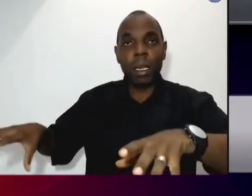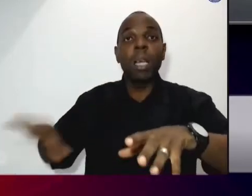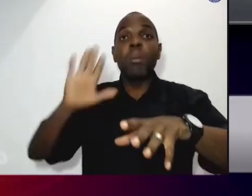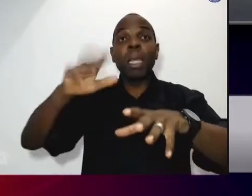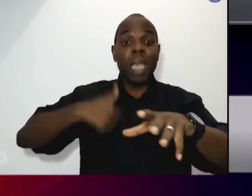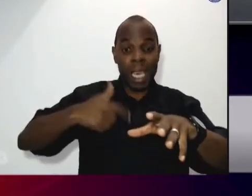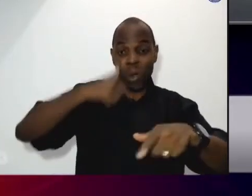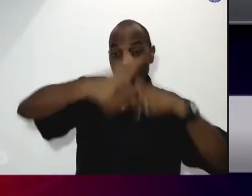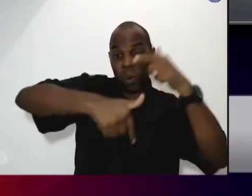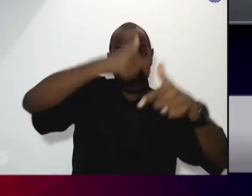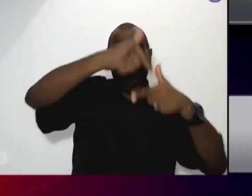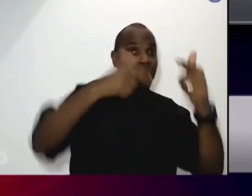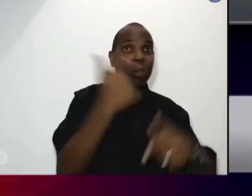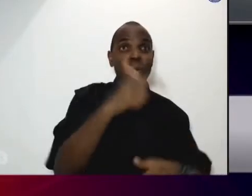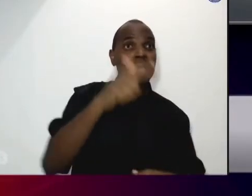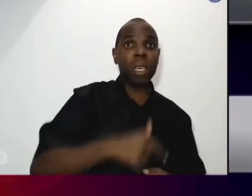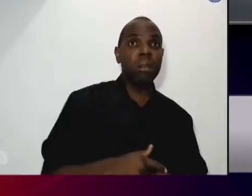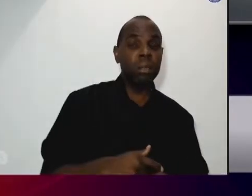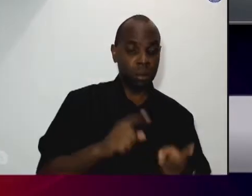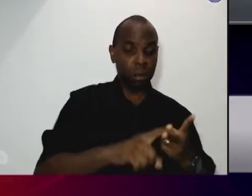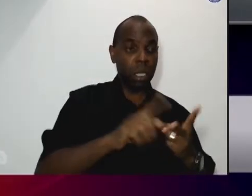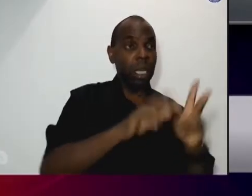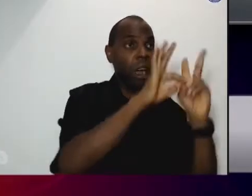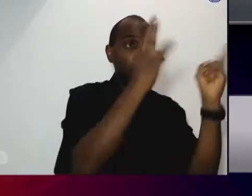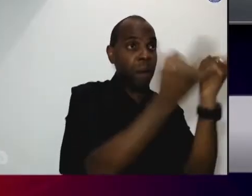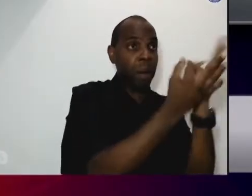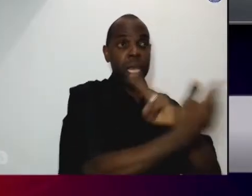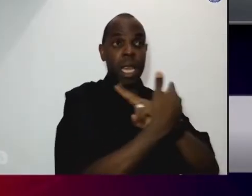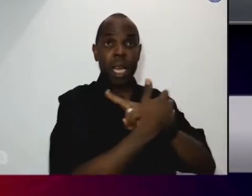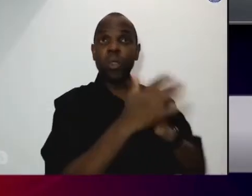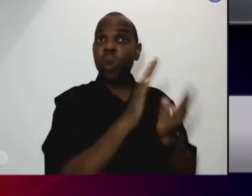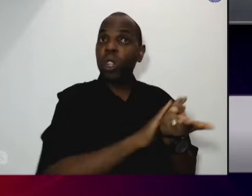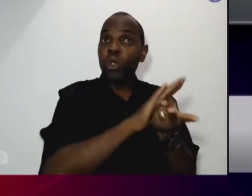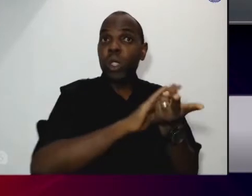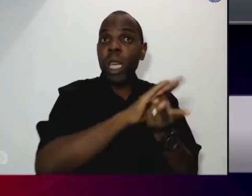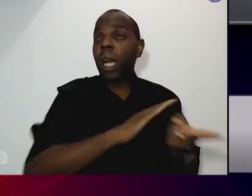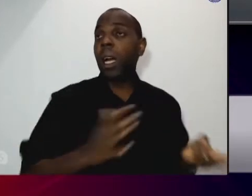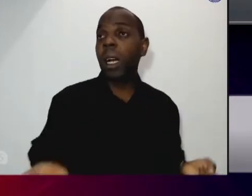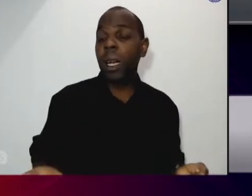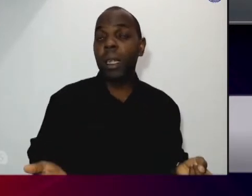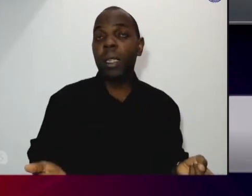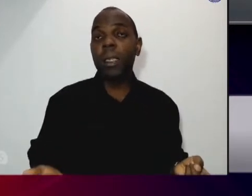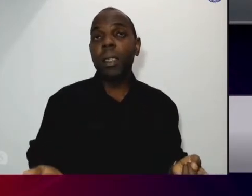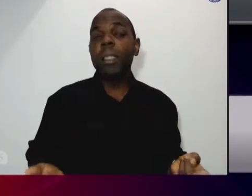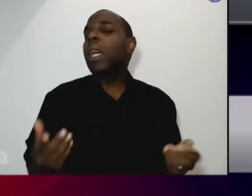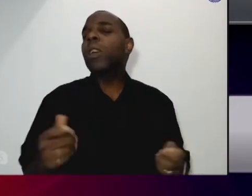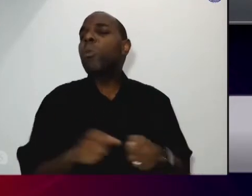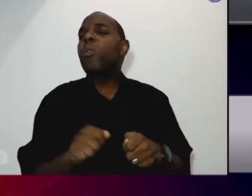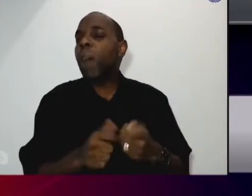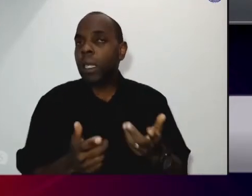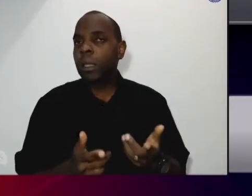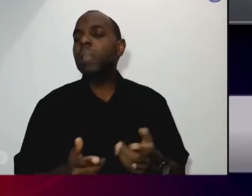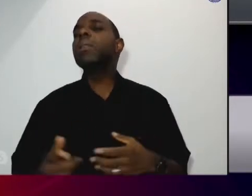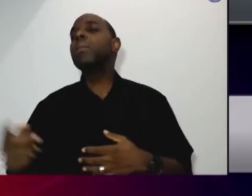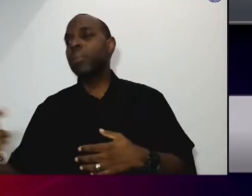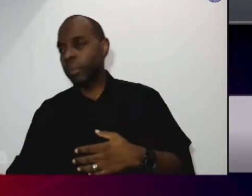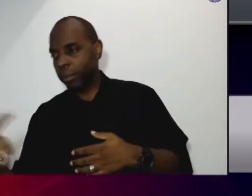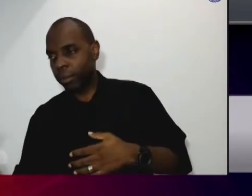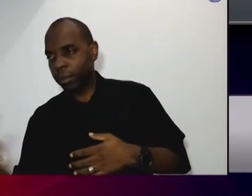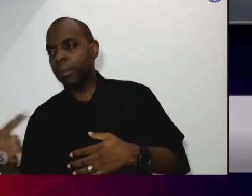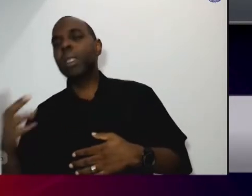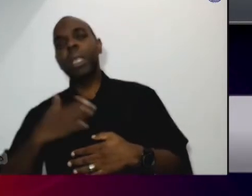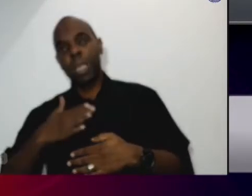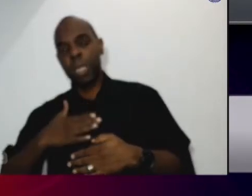família e como que eu faço então a gente já recorre as meninas da ciência social então a gente tem contato né